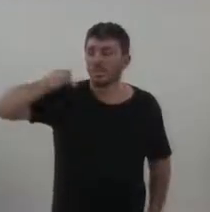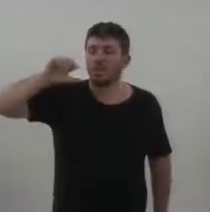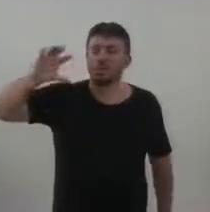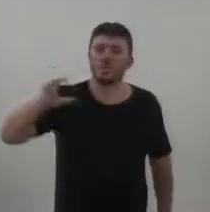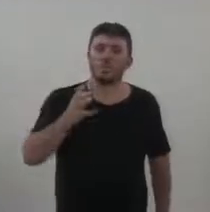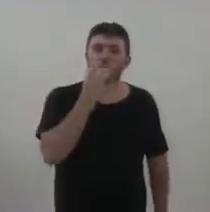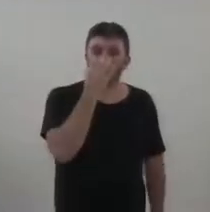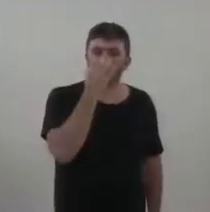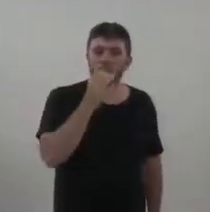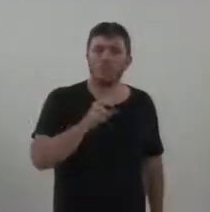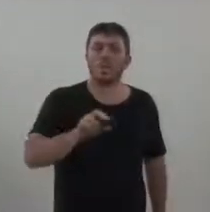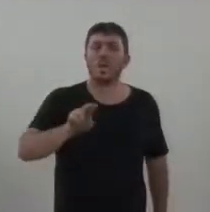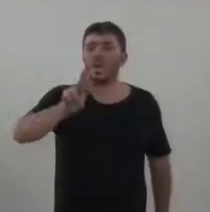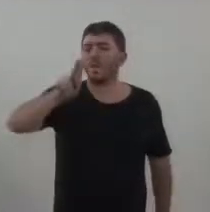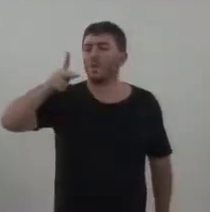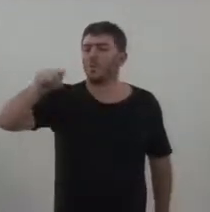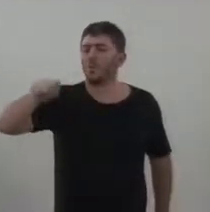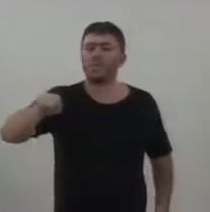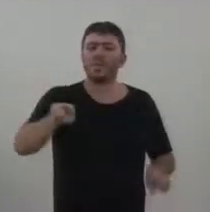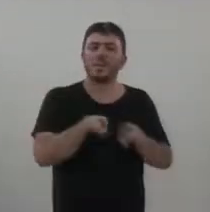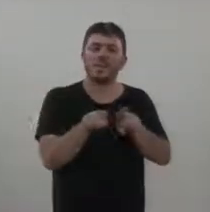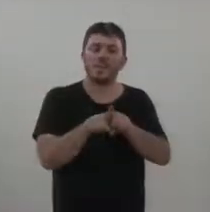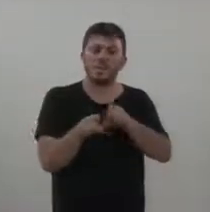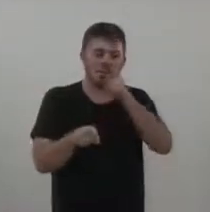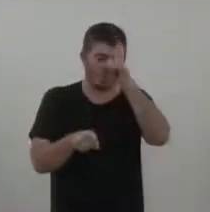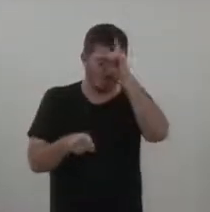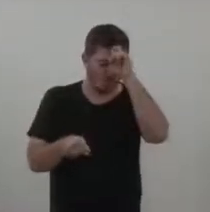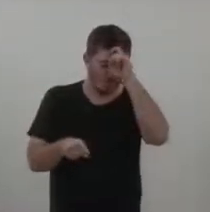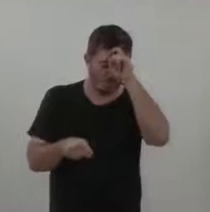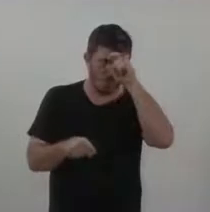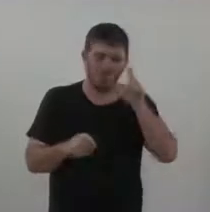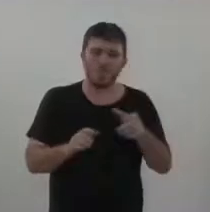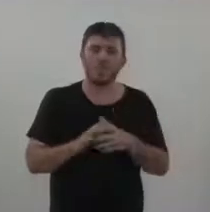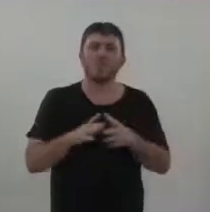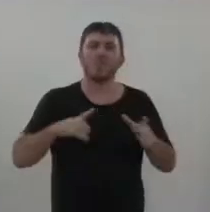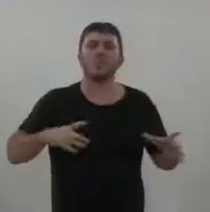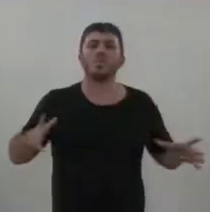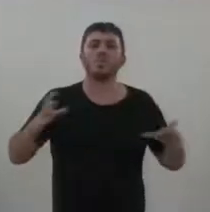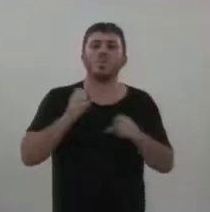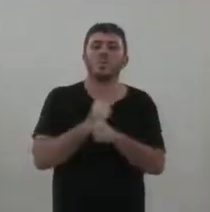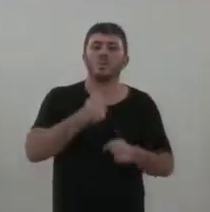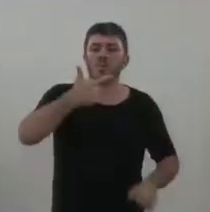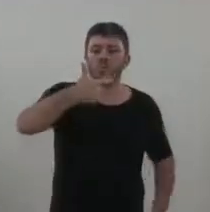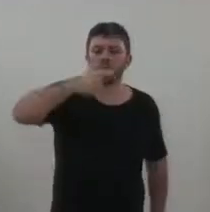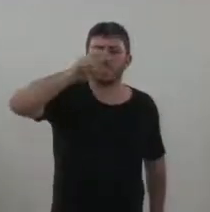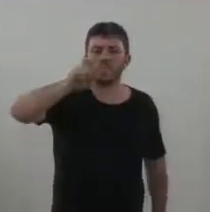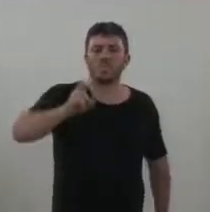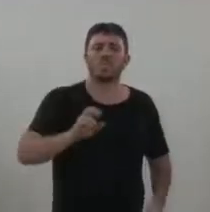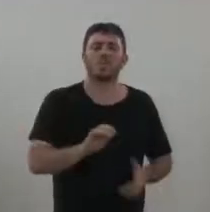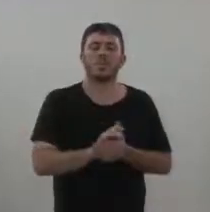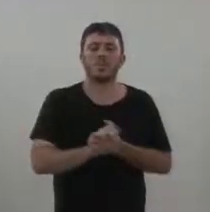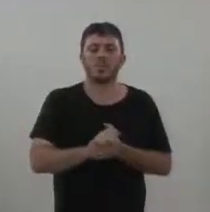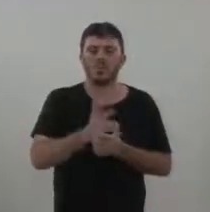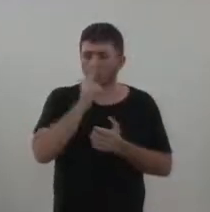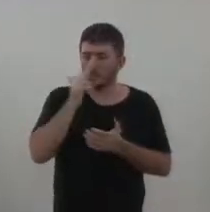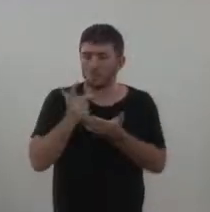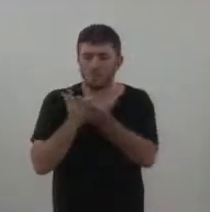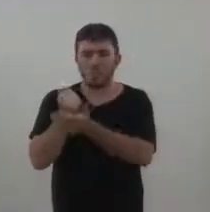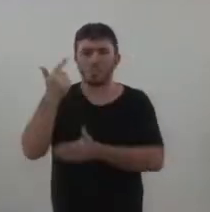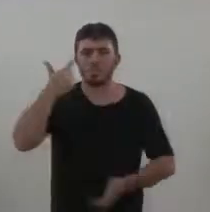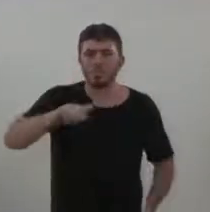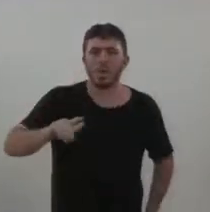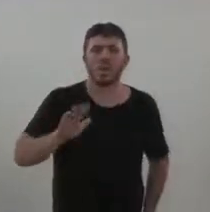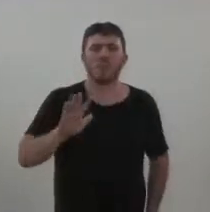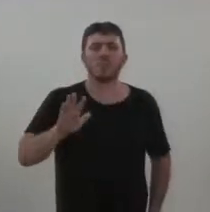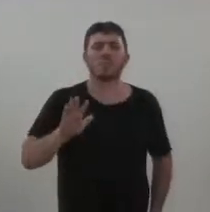tanto na UPA como também na Santa Casa, então nós temos um total de até vinte e cinco, me parece que tinham comprado mais um, mas eu não sei falar